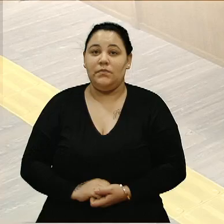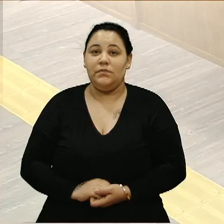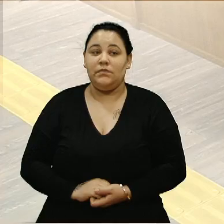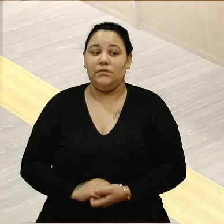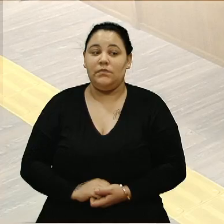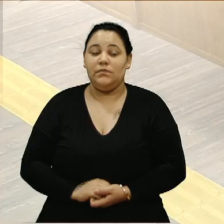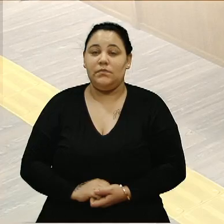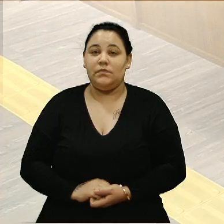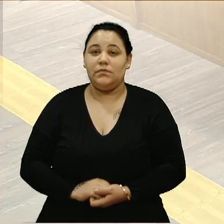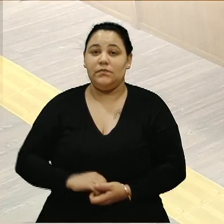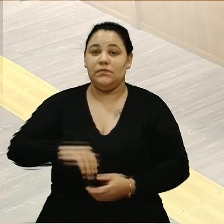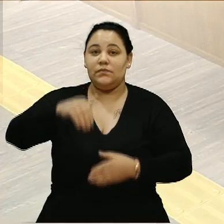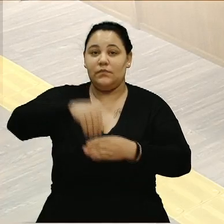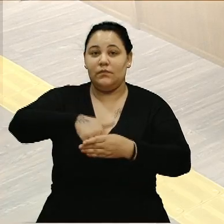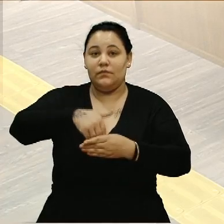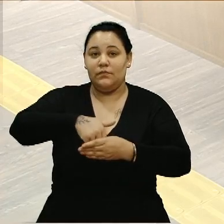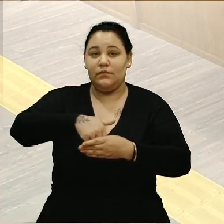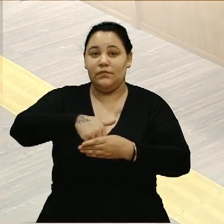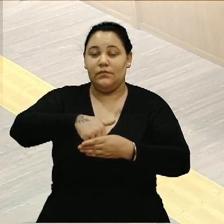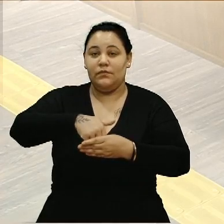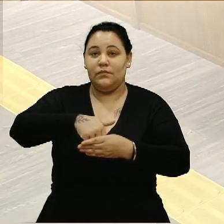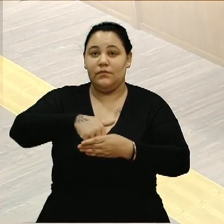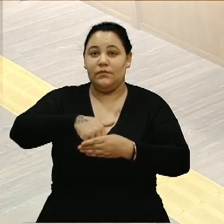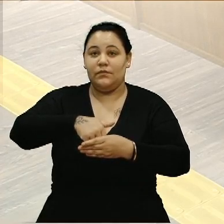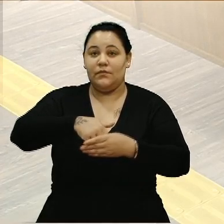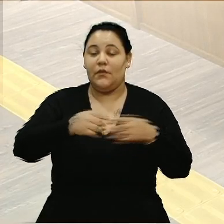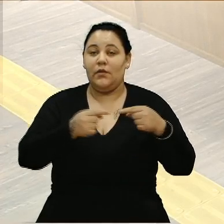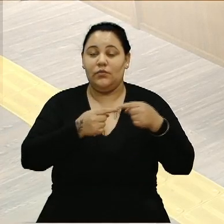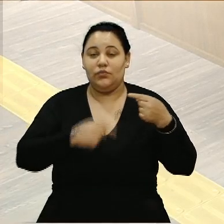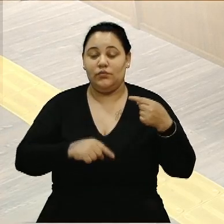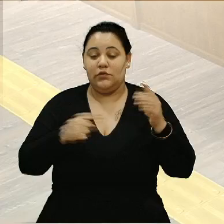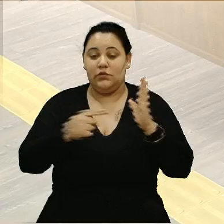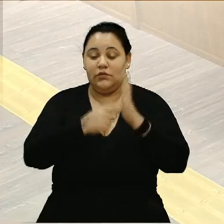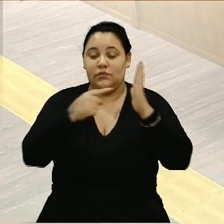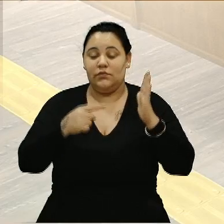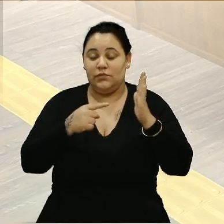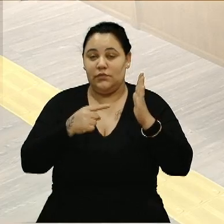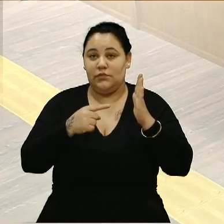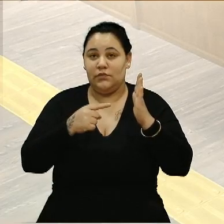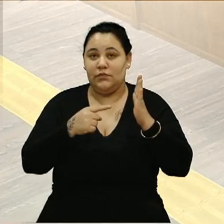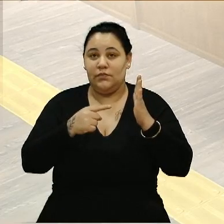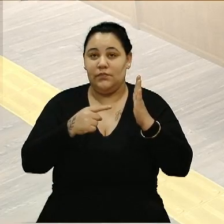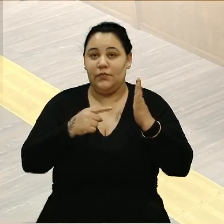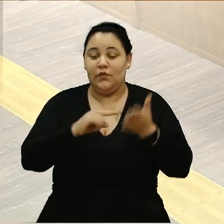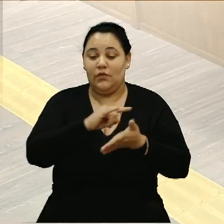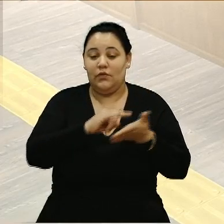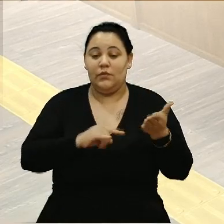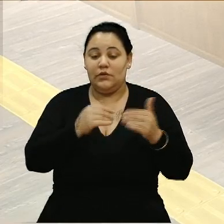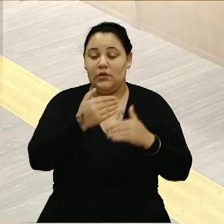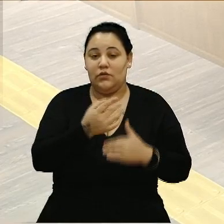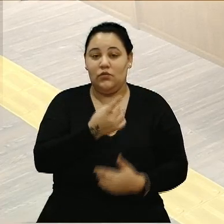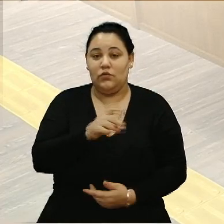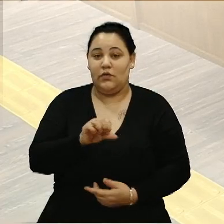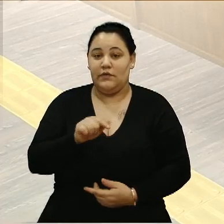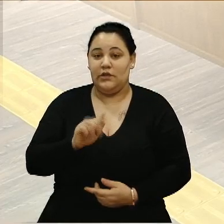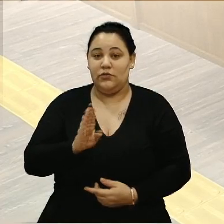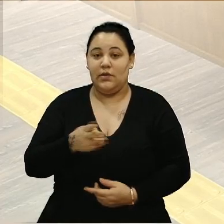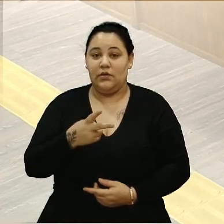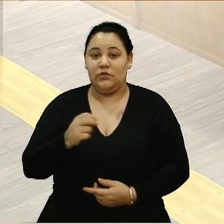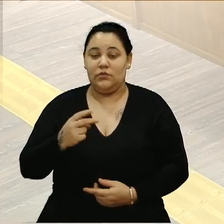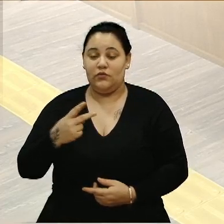Em votação, a admissibilidade da denúncia contida no documento externo número 197-2024.